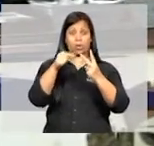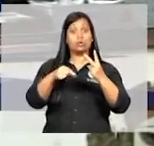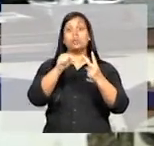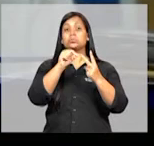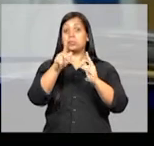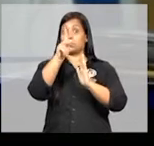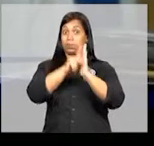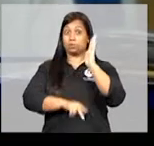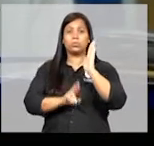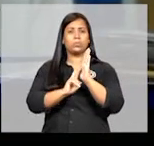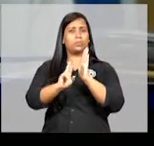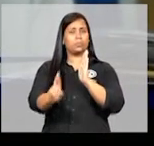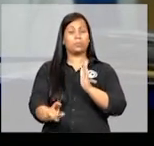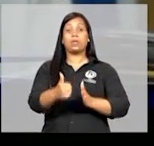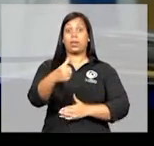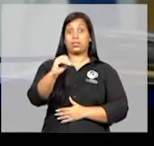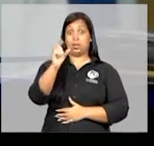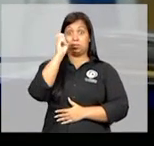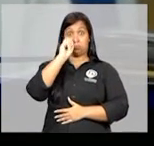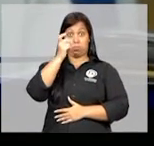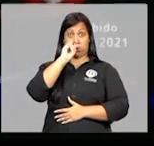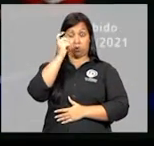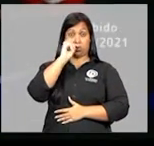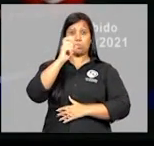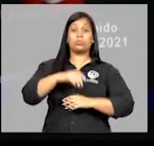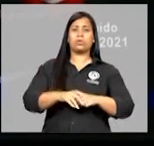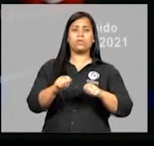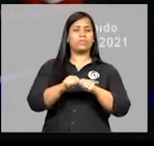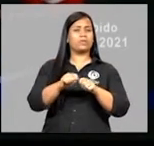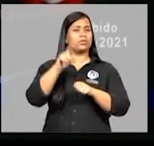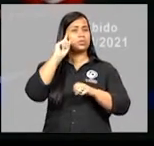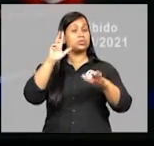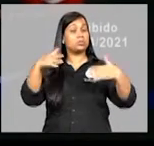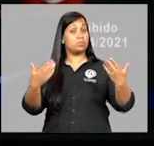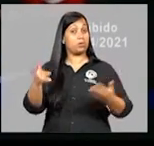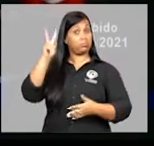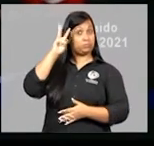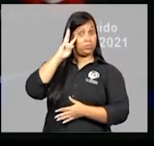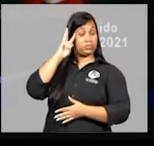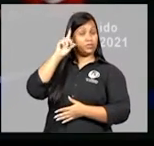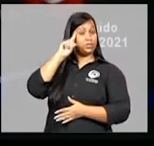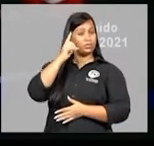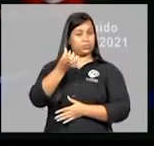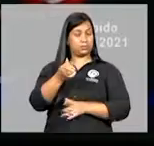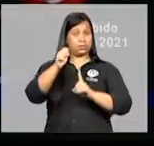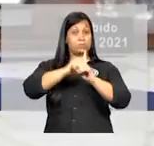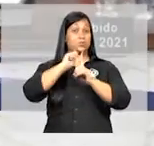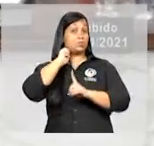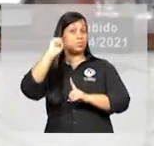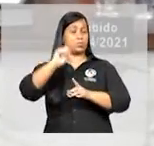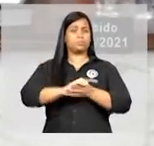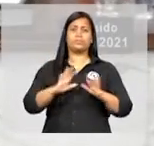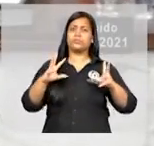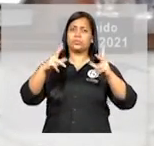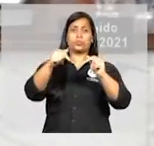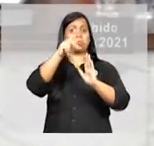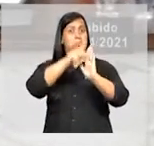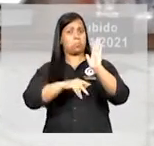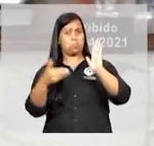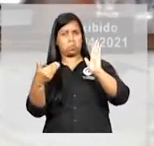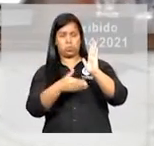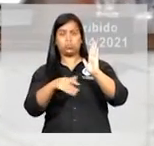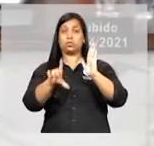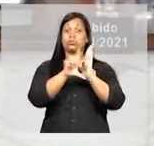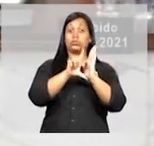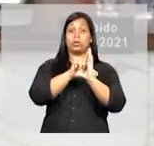resolução durante a décima sessão ordinária realizada nesta terça-feira, dia 6 de abril. Todos os projetos de